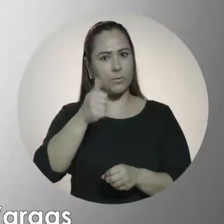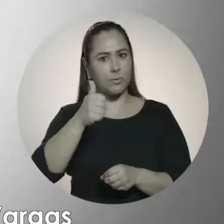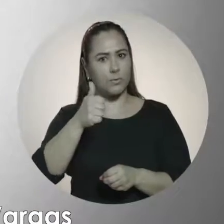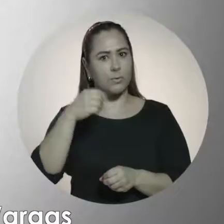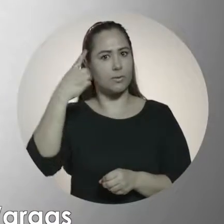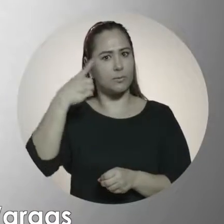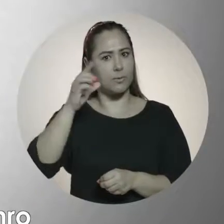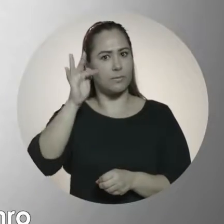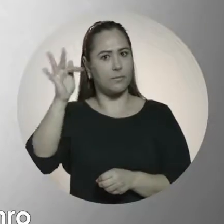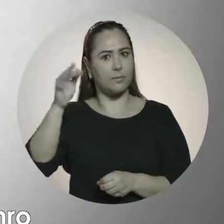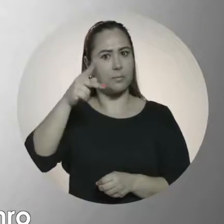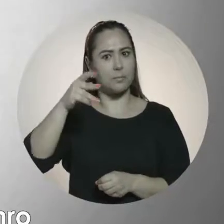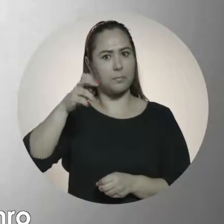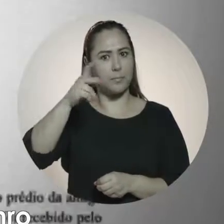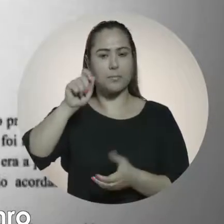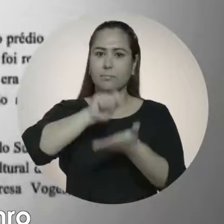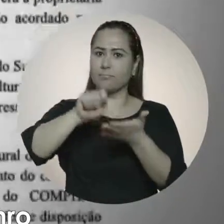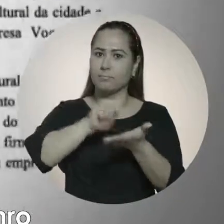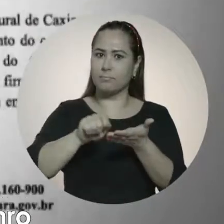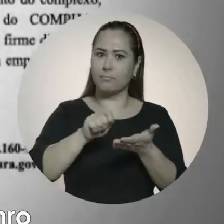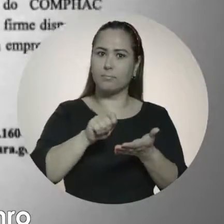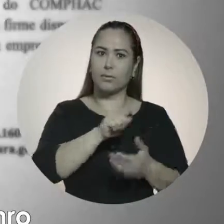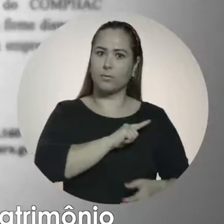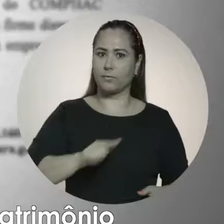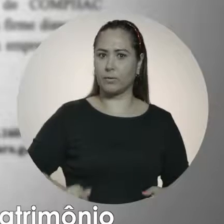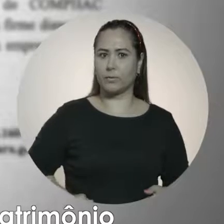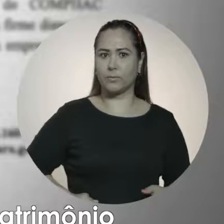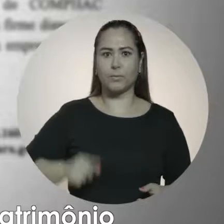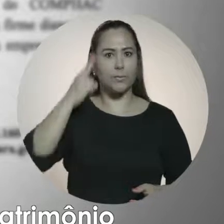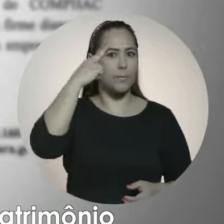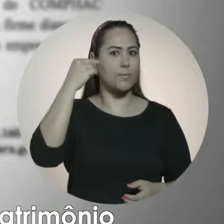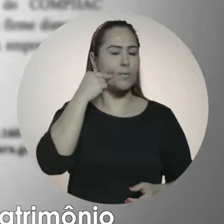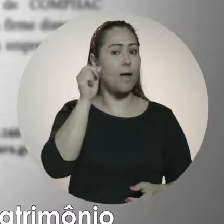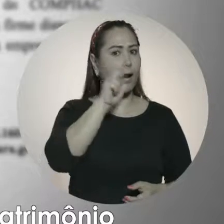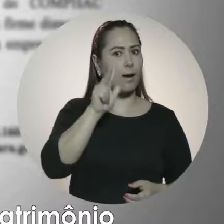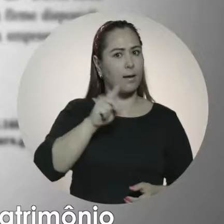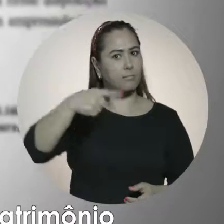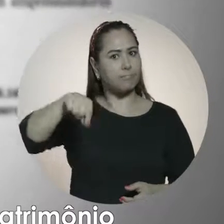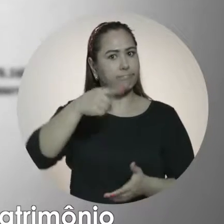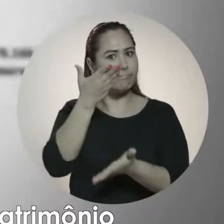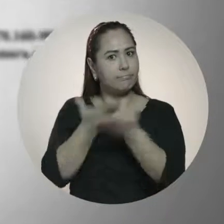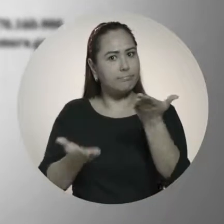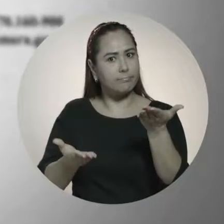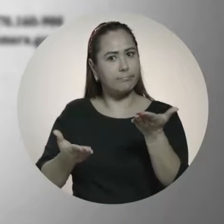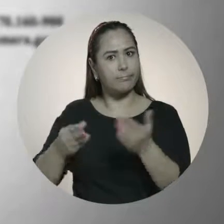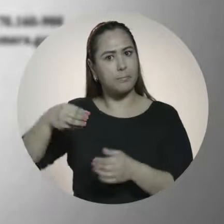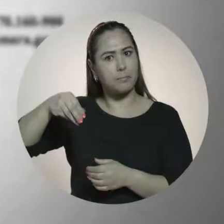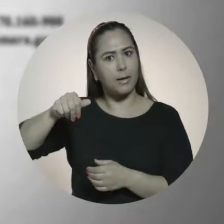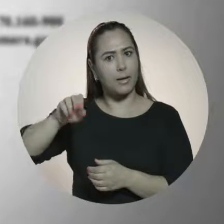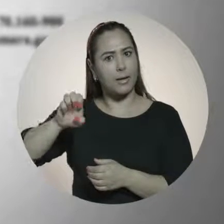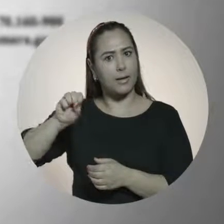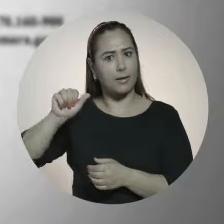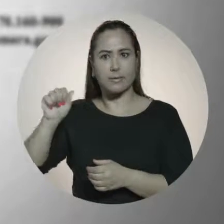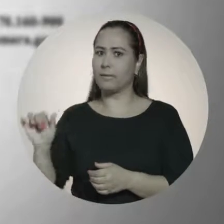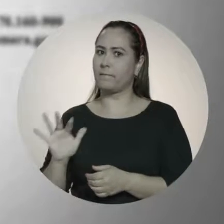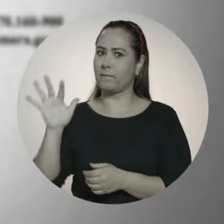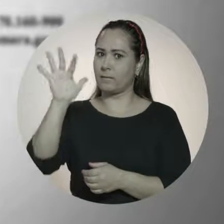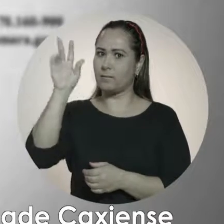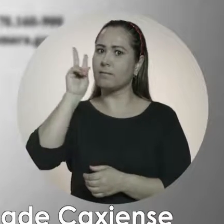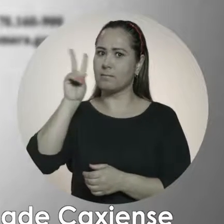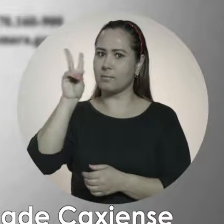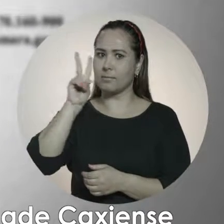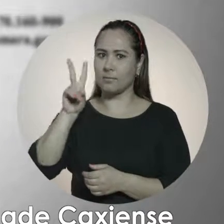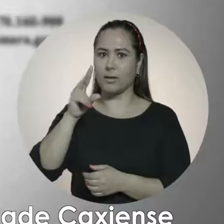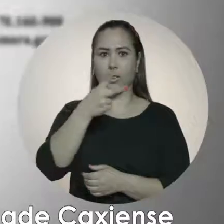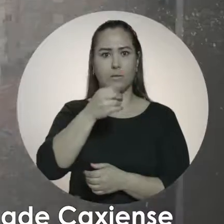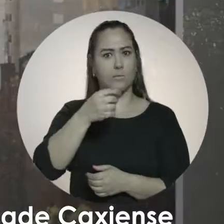deputado federal Pepe Vargas escreve ao governador Tarso Genro alertando para a possível perda deste patrimônio histórico de grande valor.